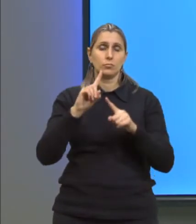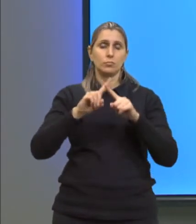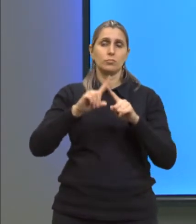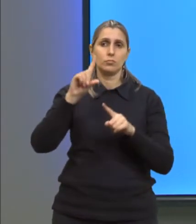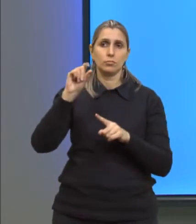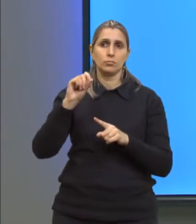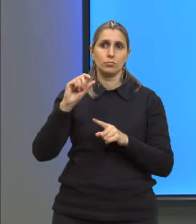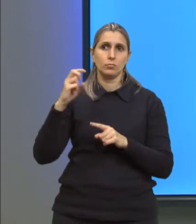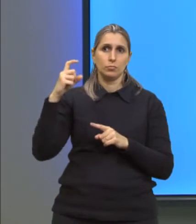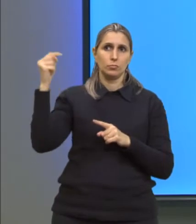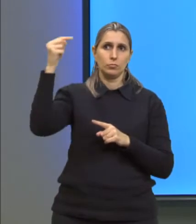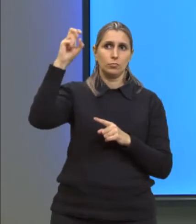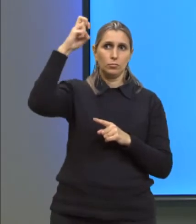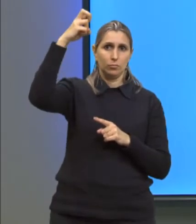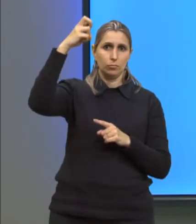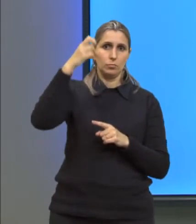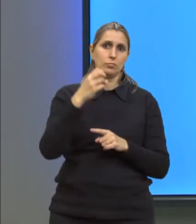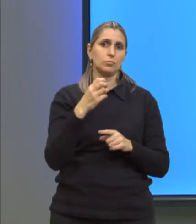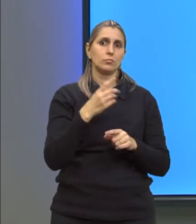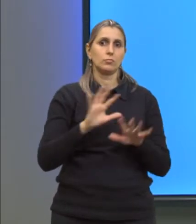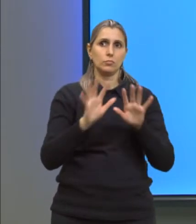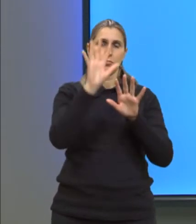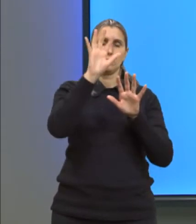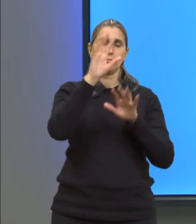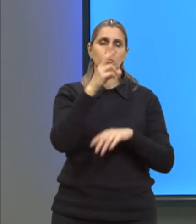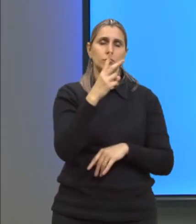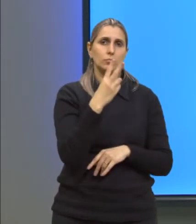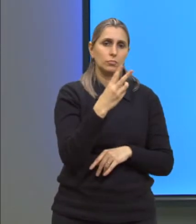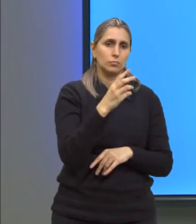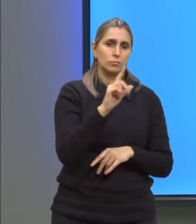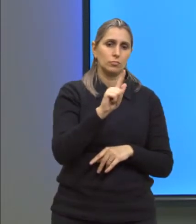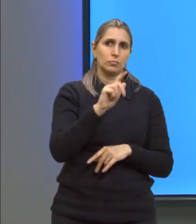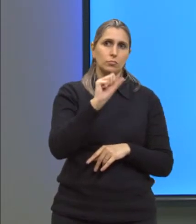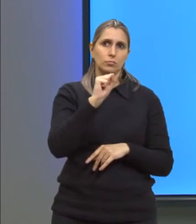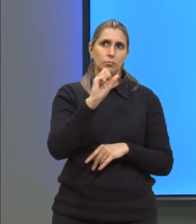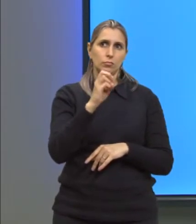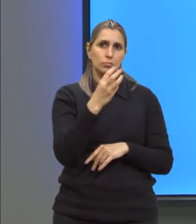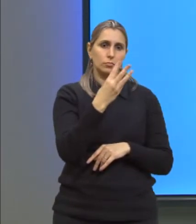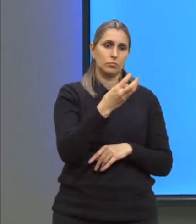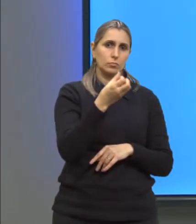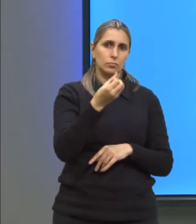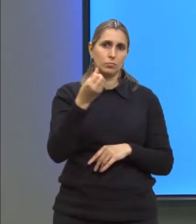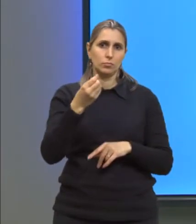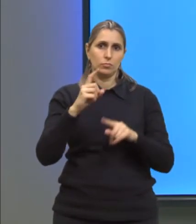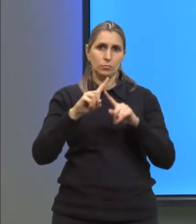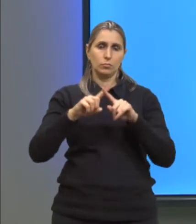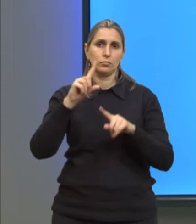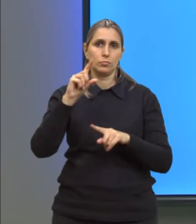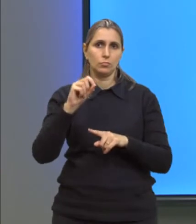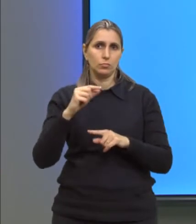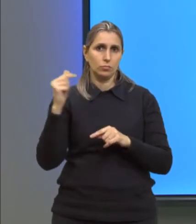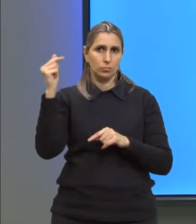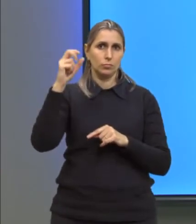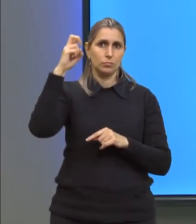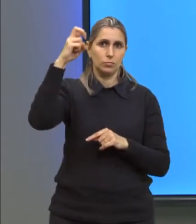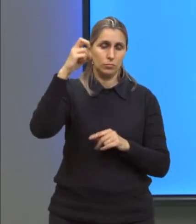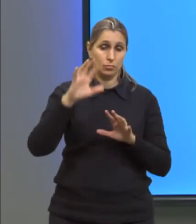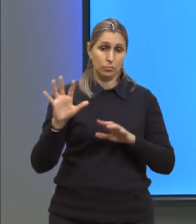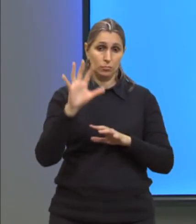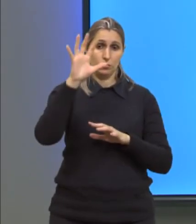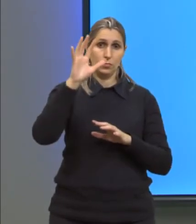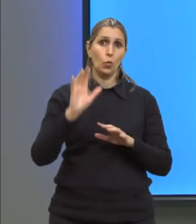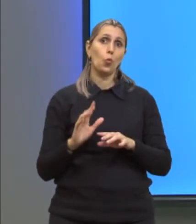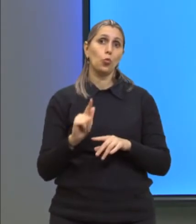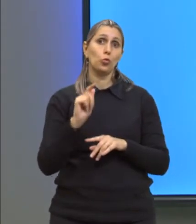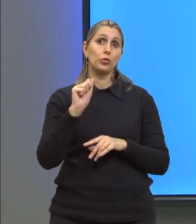a dos gases fica 366 vezes 10 na menos 5. Então, muda o valor, dos gases dilata mais, certo?